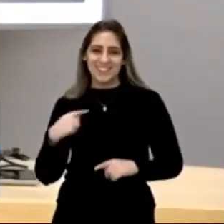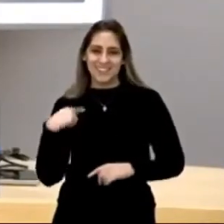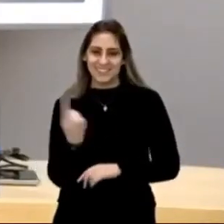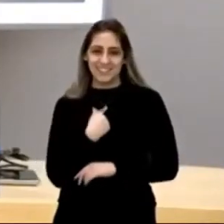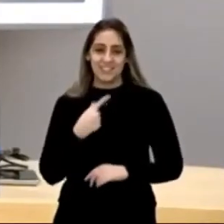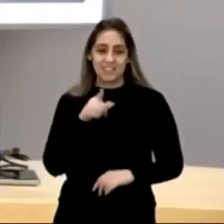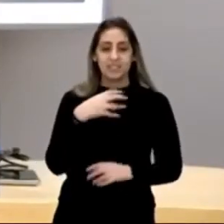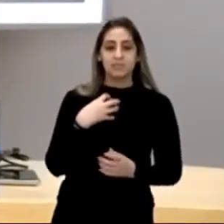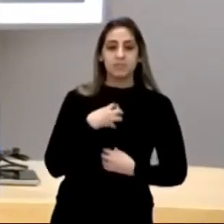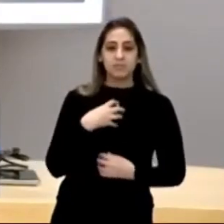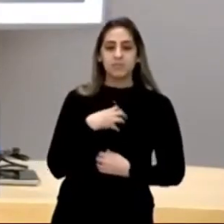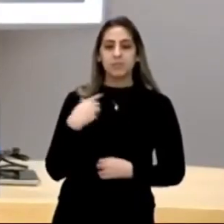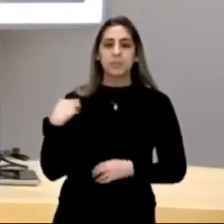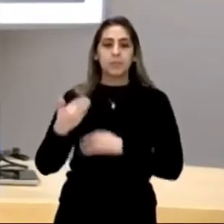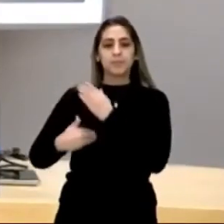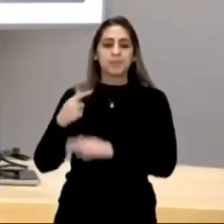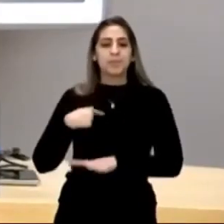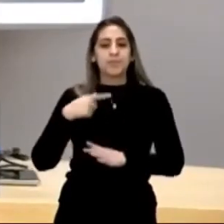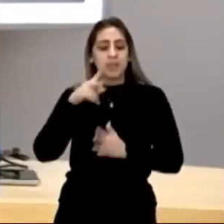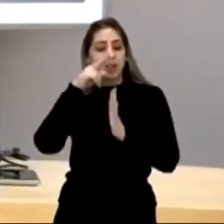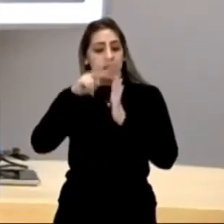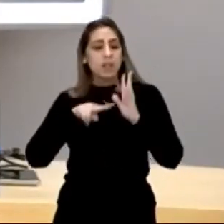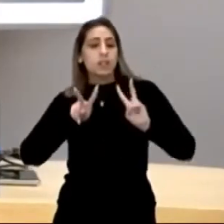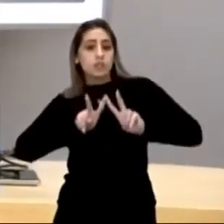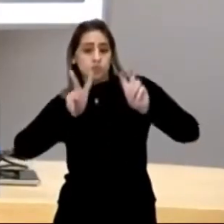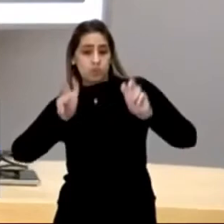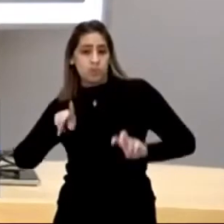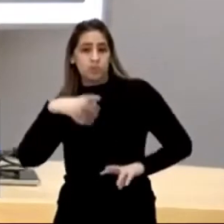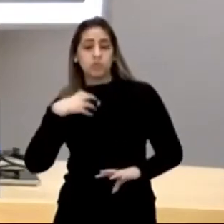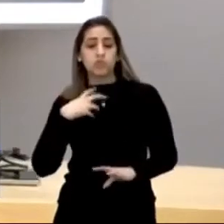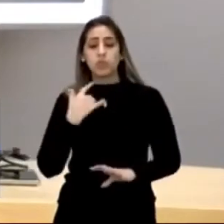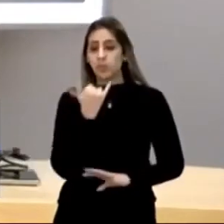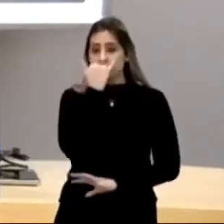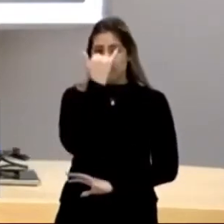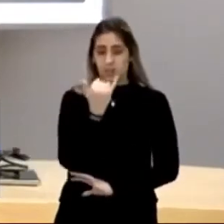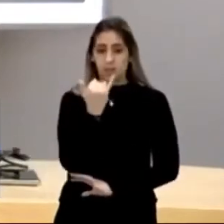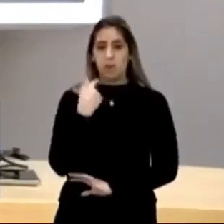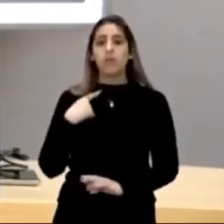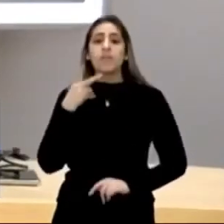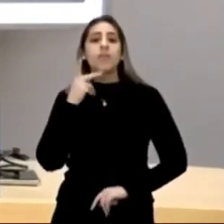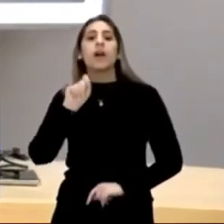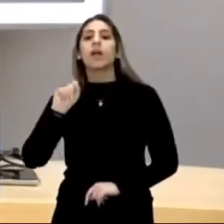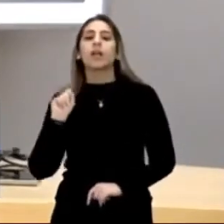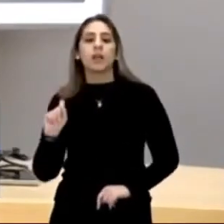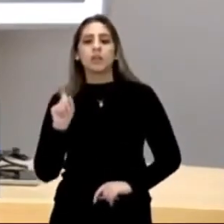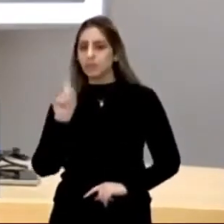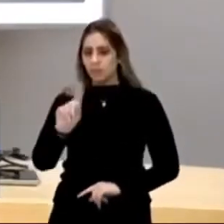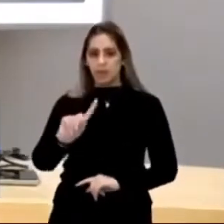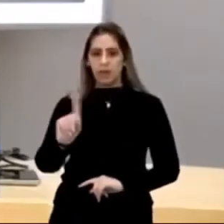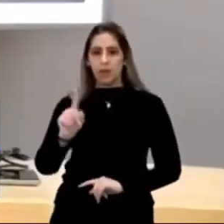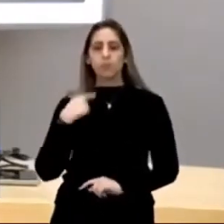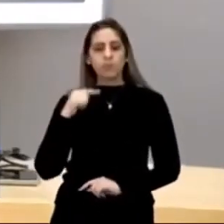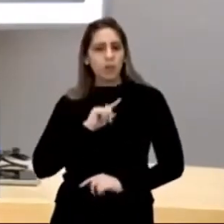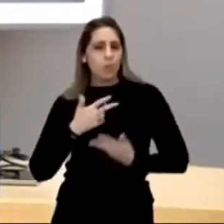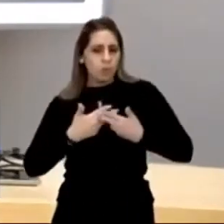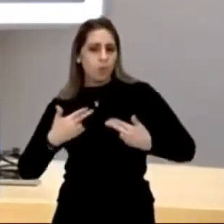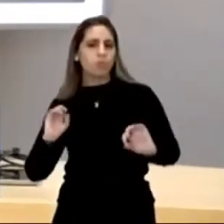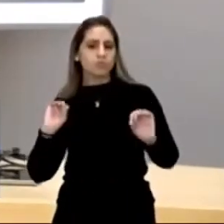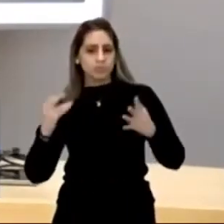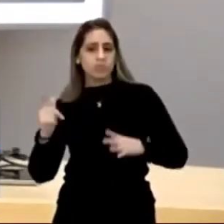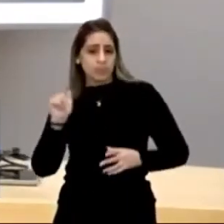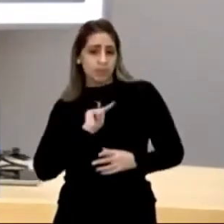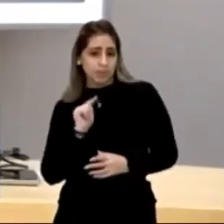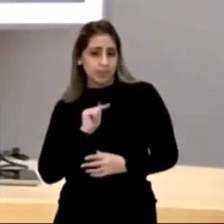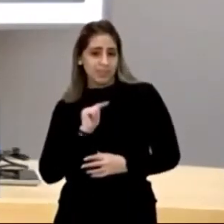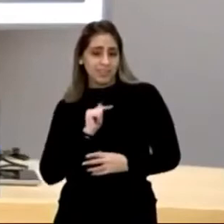da história, ele, lê sobre isso, de maneira acidental, e fala assim, olha, não, não, tem alguma coisa, tem caroço